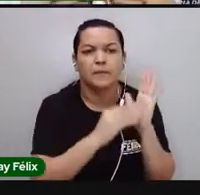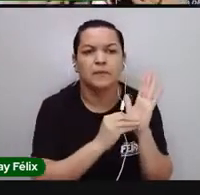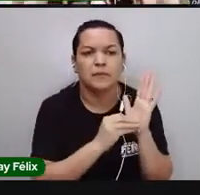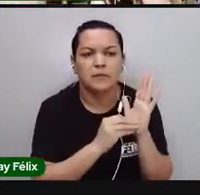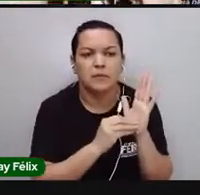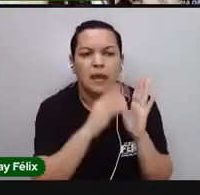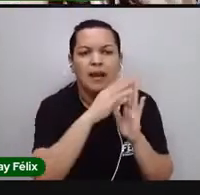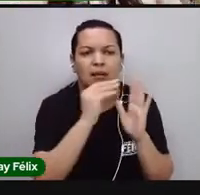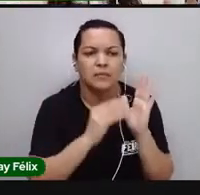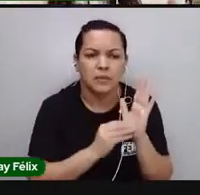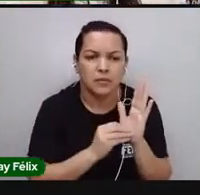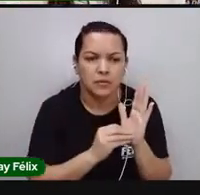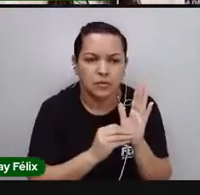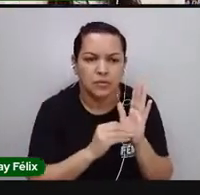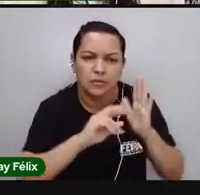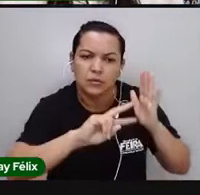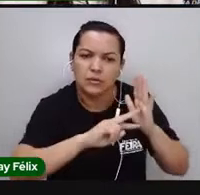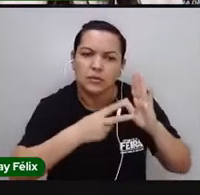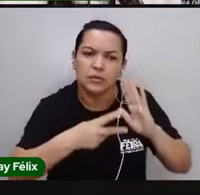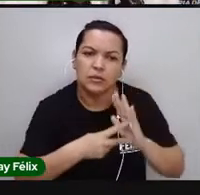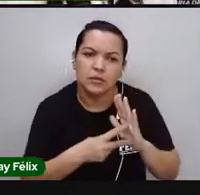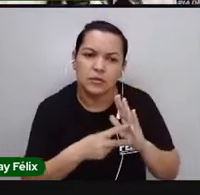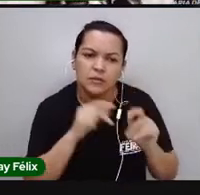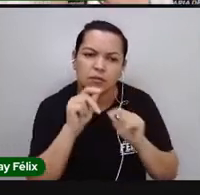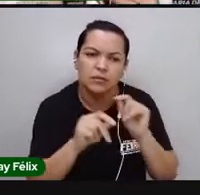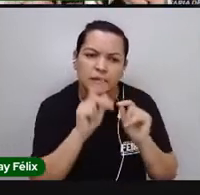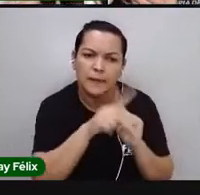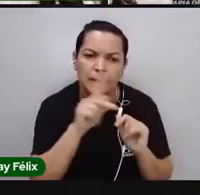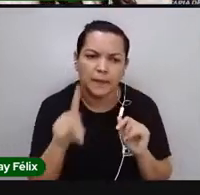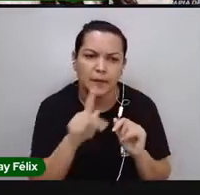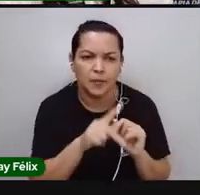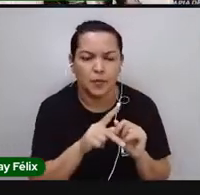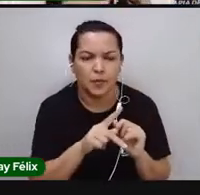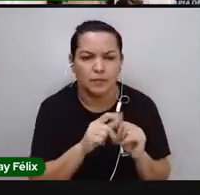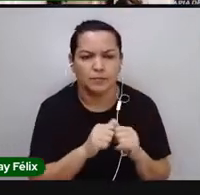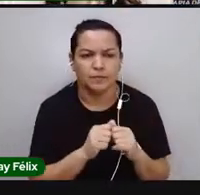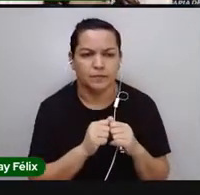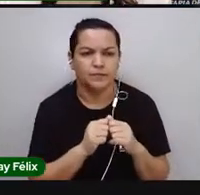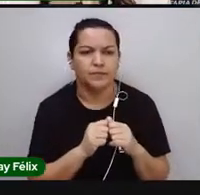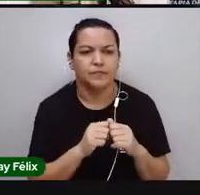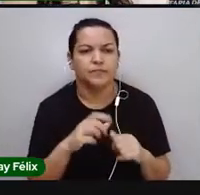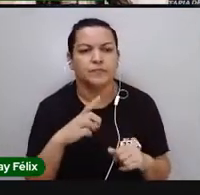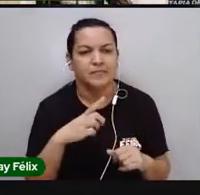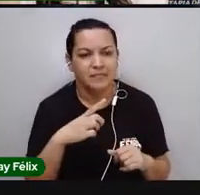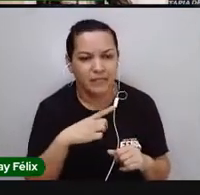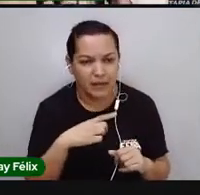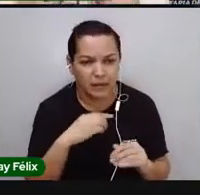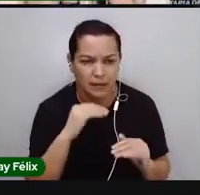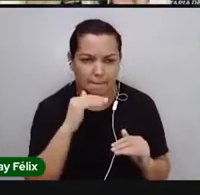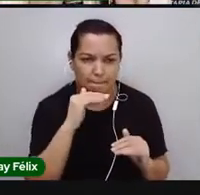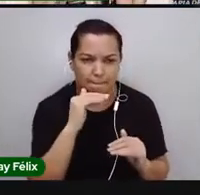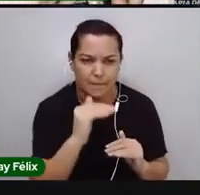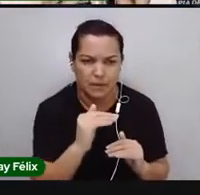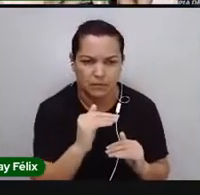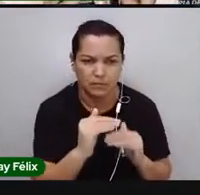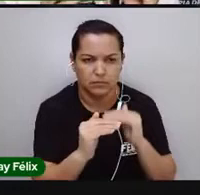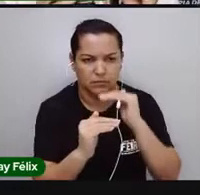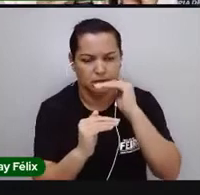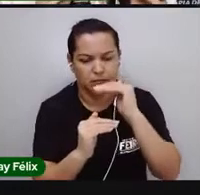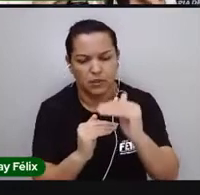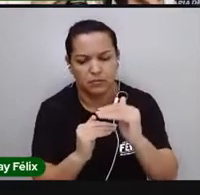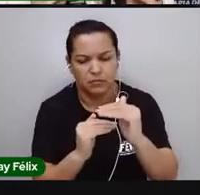E essa metodologia, ela significa o quê, minha pró? Ela significa o seguinte, que existe um passo a passo. Pense a